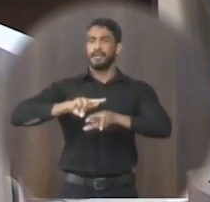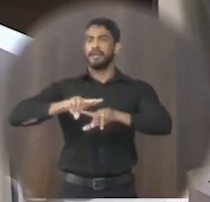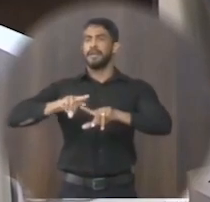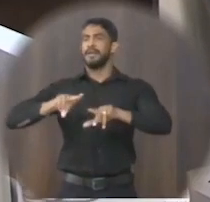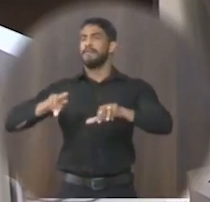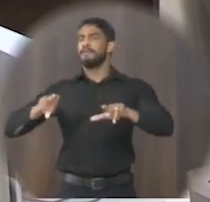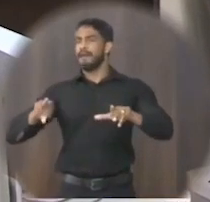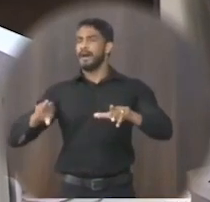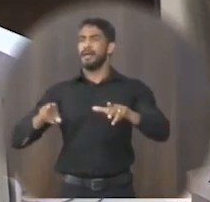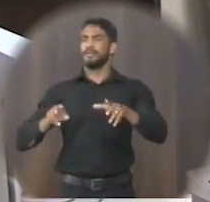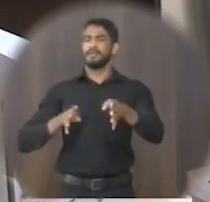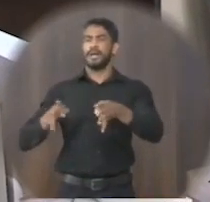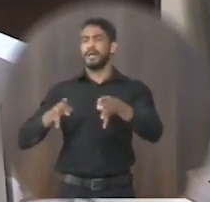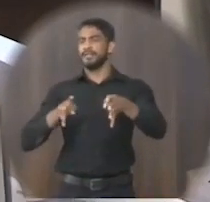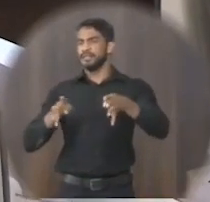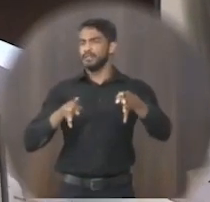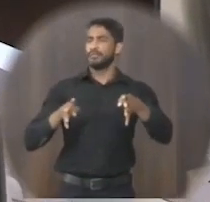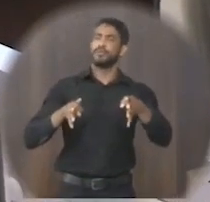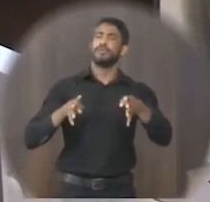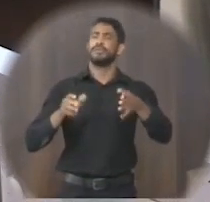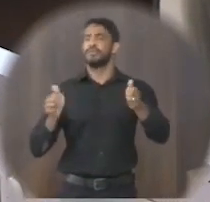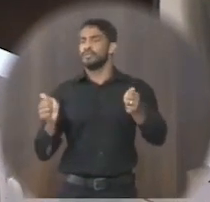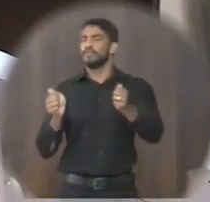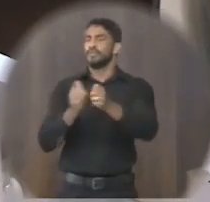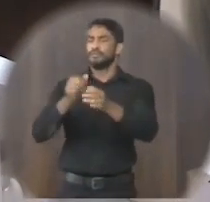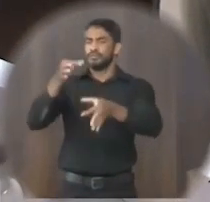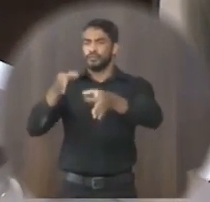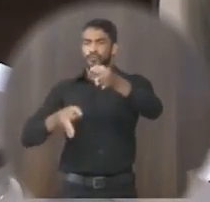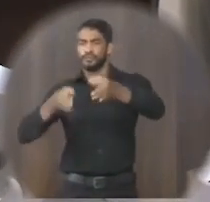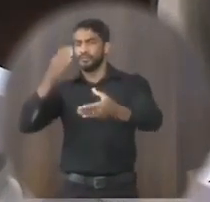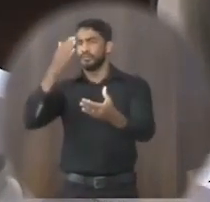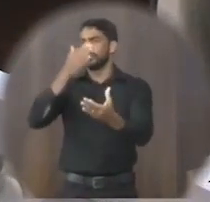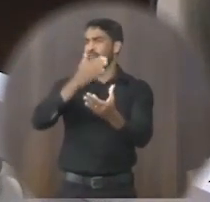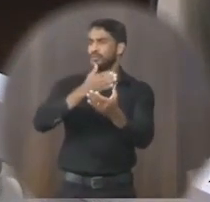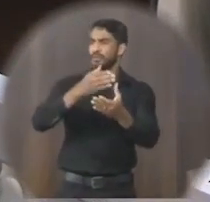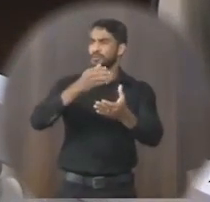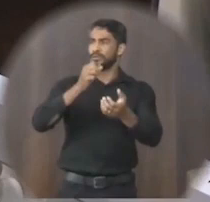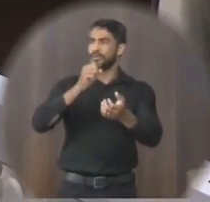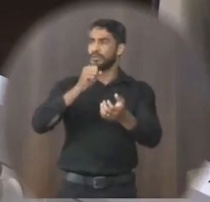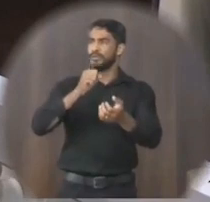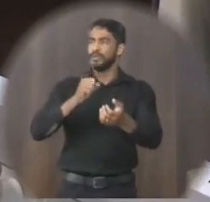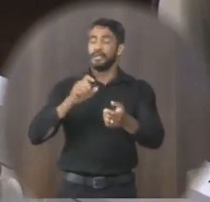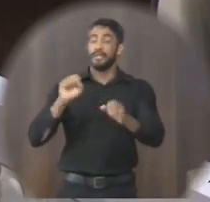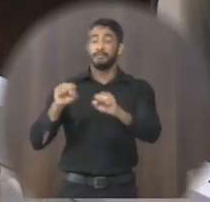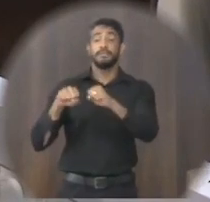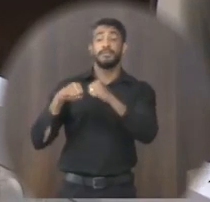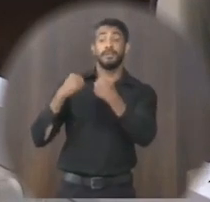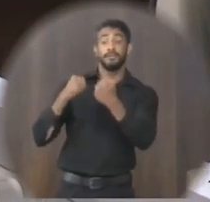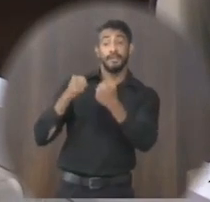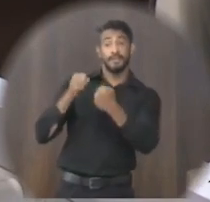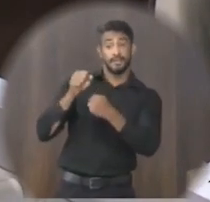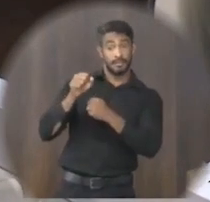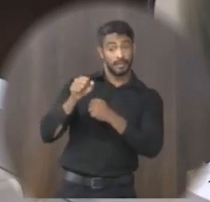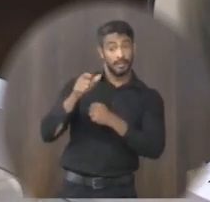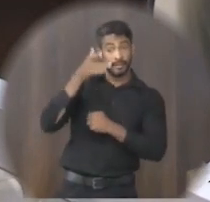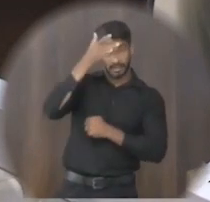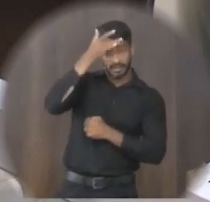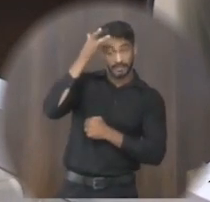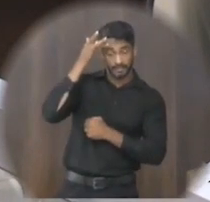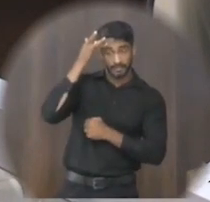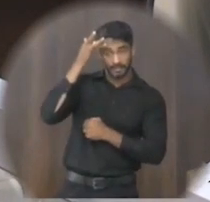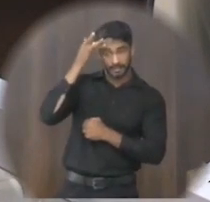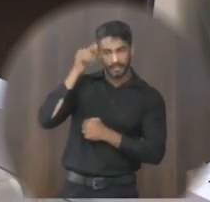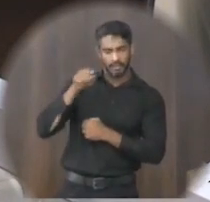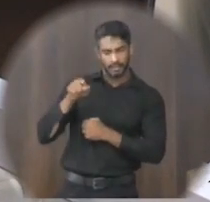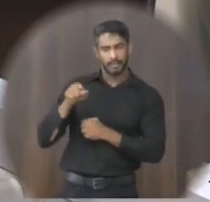jurídicos procurador ele está bem assessorado quem está precisando de defesa é o povo o prefeito está bem assessorado está